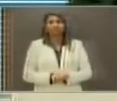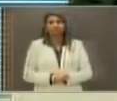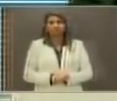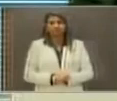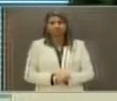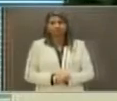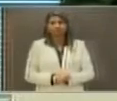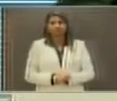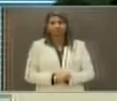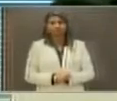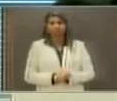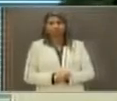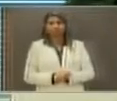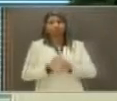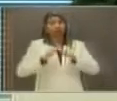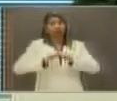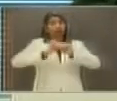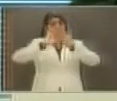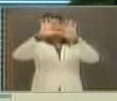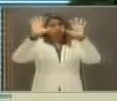Eu gosto de ser claro,